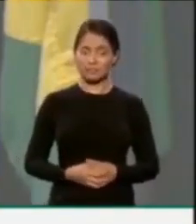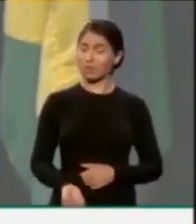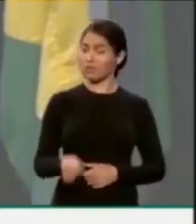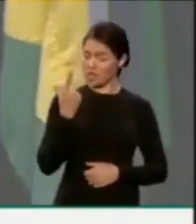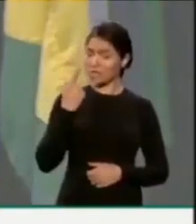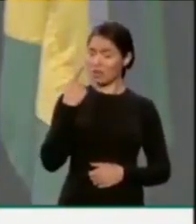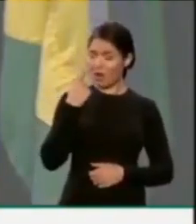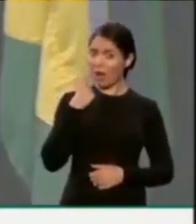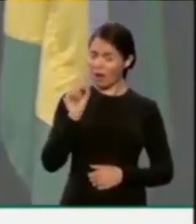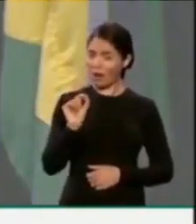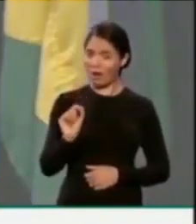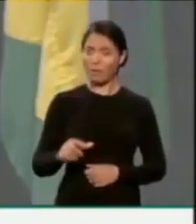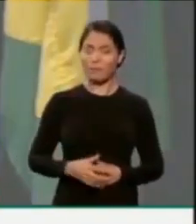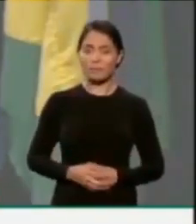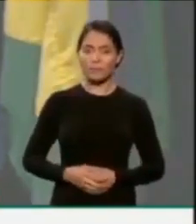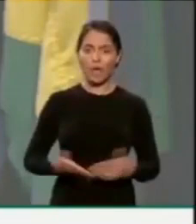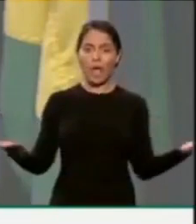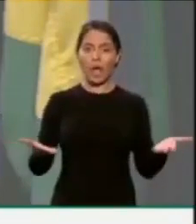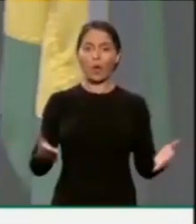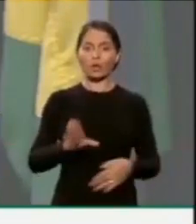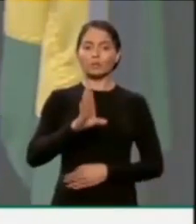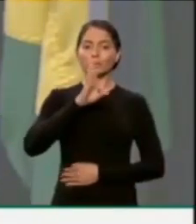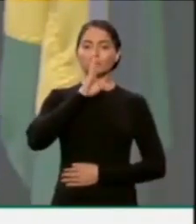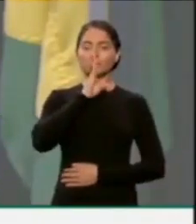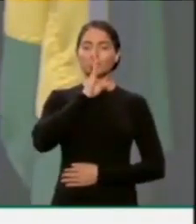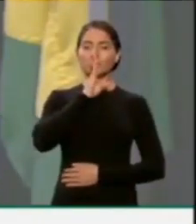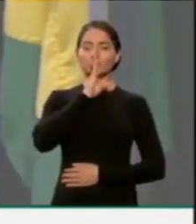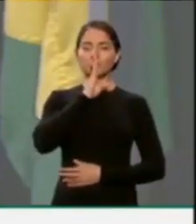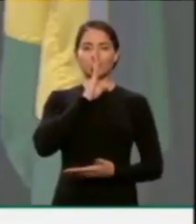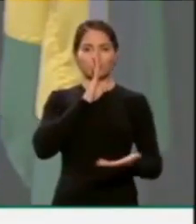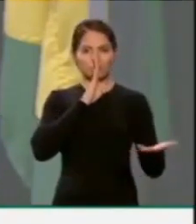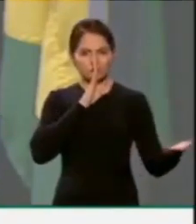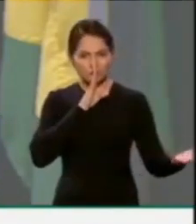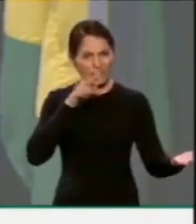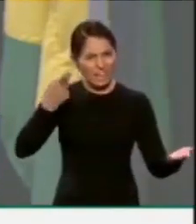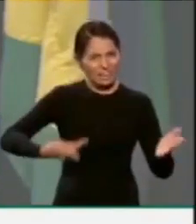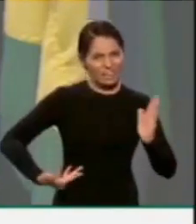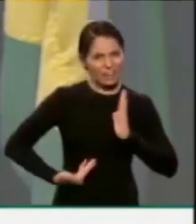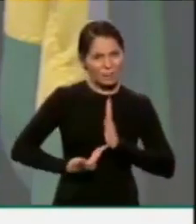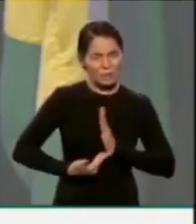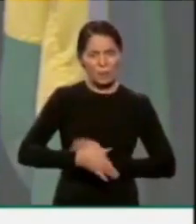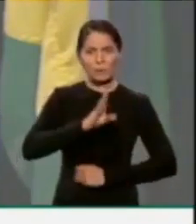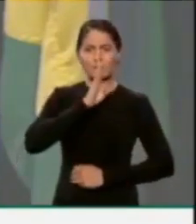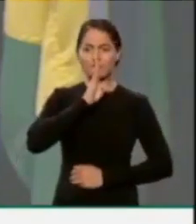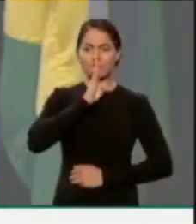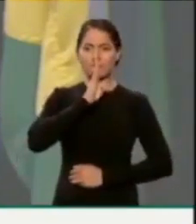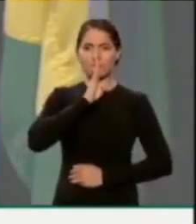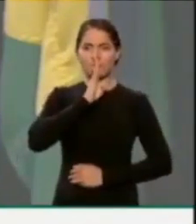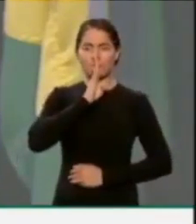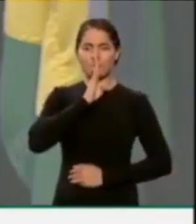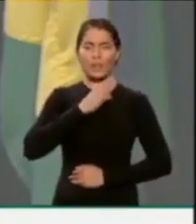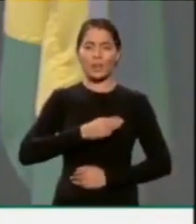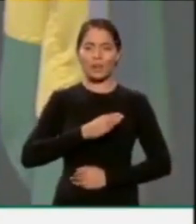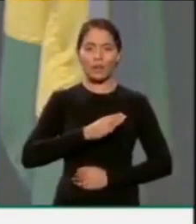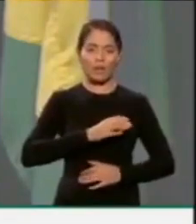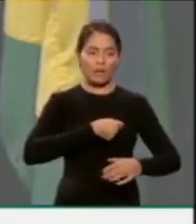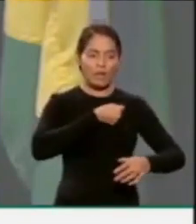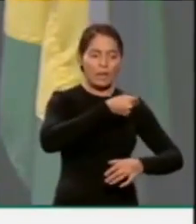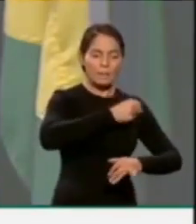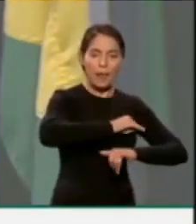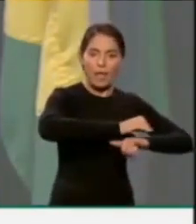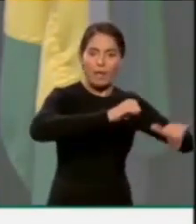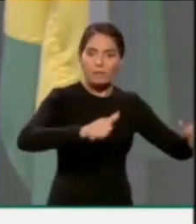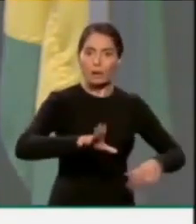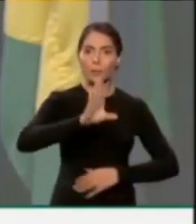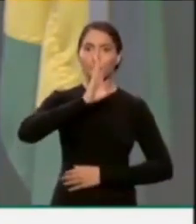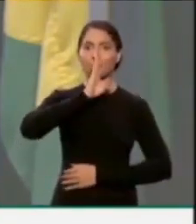estarecido, é esse silêncio por parte da Câmara dos Deputados, o silêncio da imprensa, até